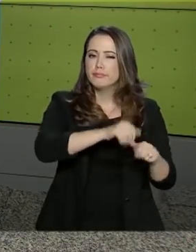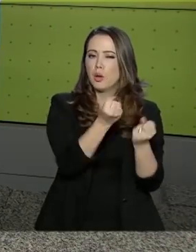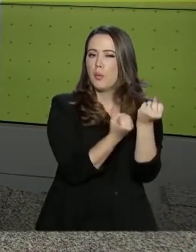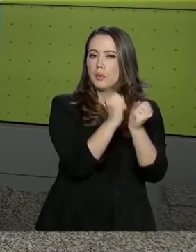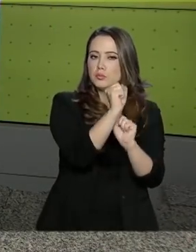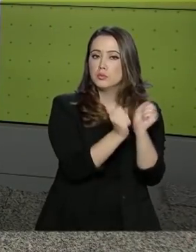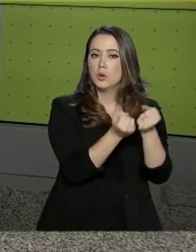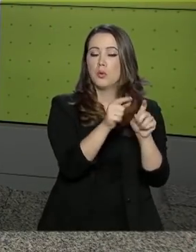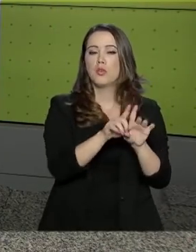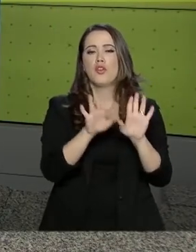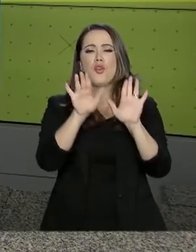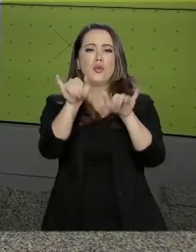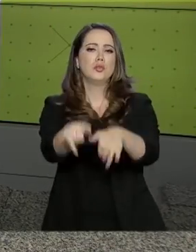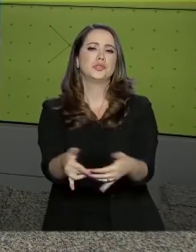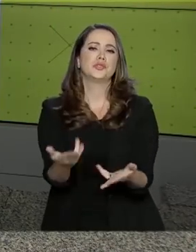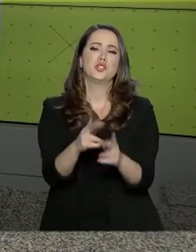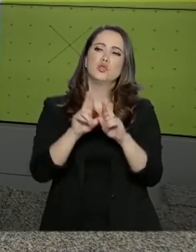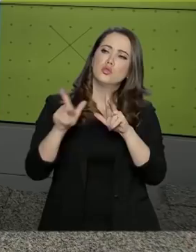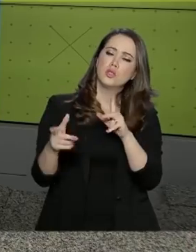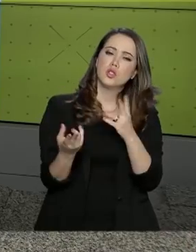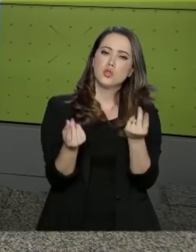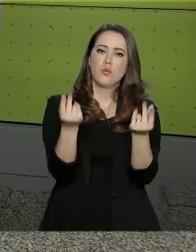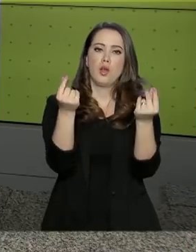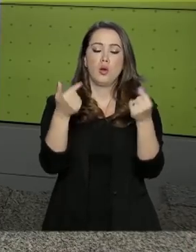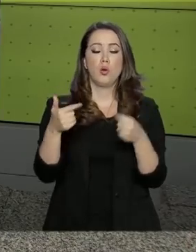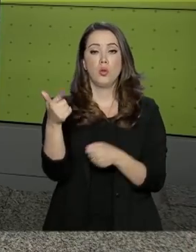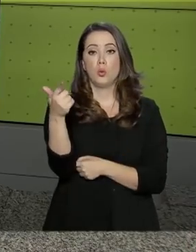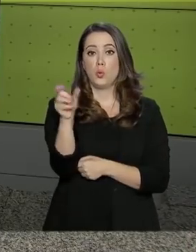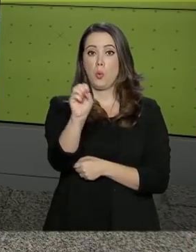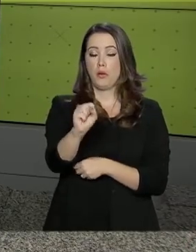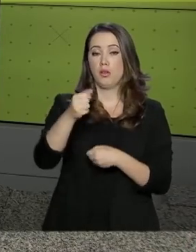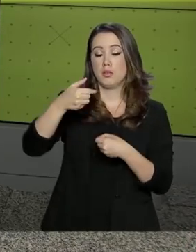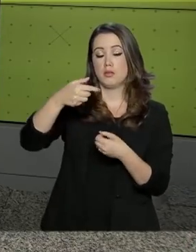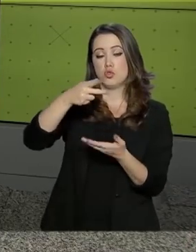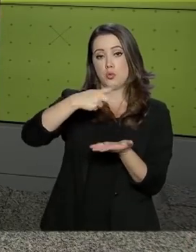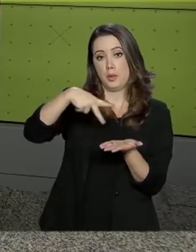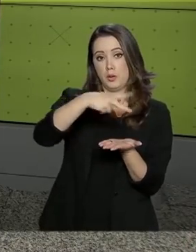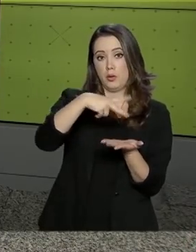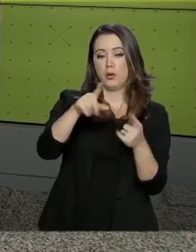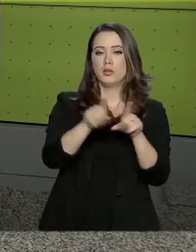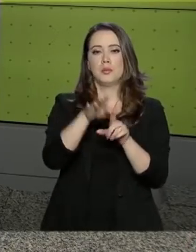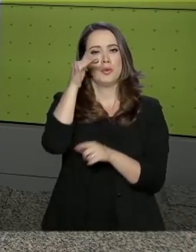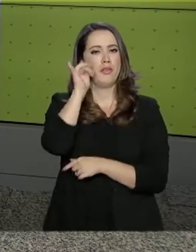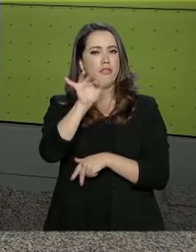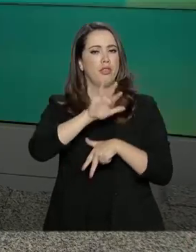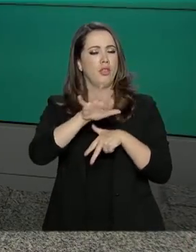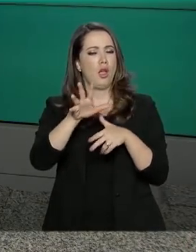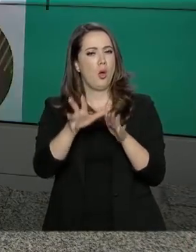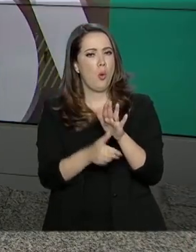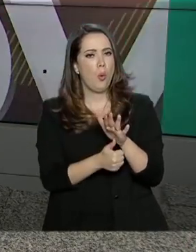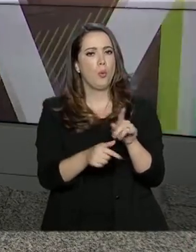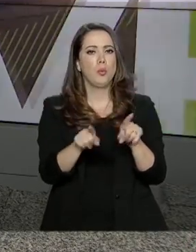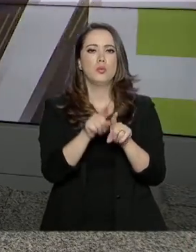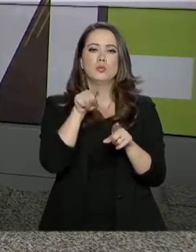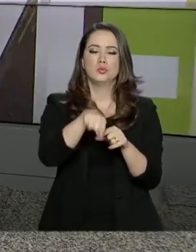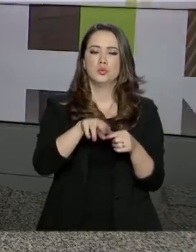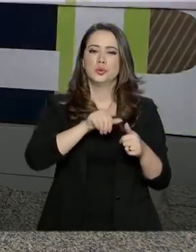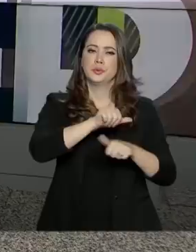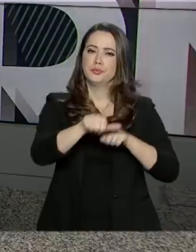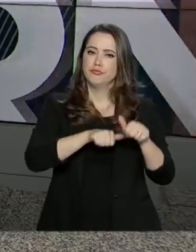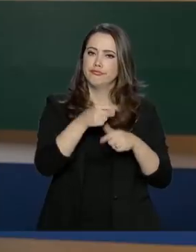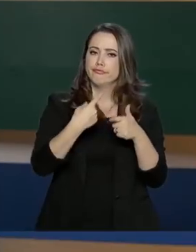permitir o fim da diferenciação de preços do gás liquefeito de petróleo e também o combate à sonegação e a adulteração de